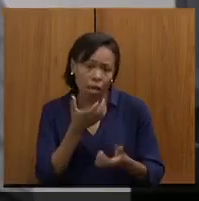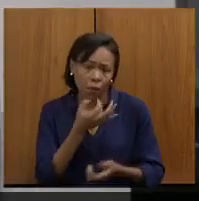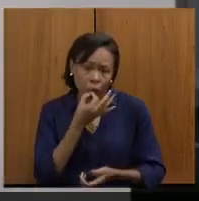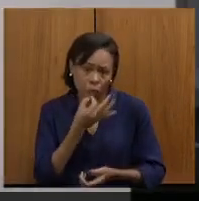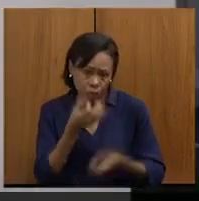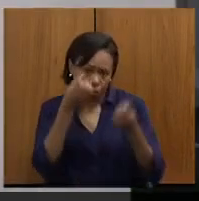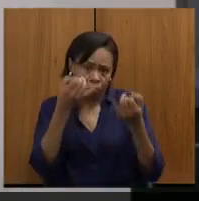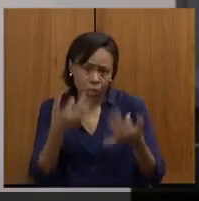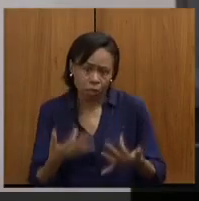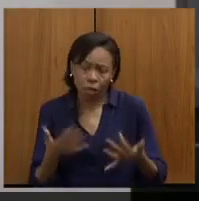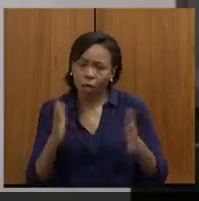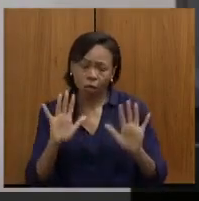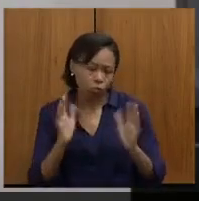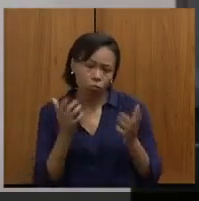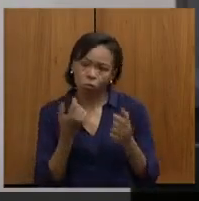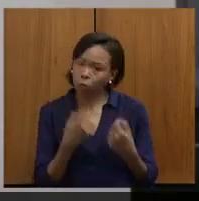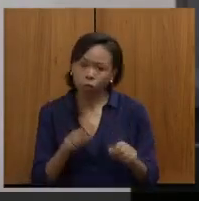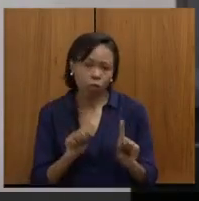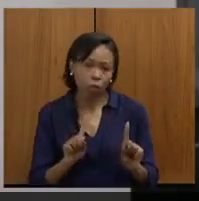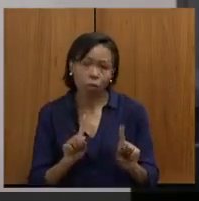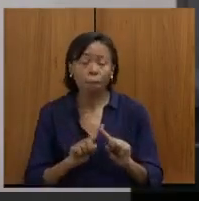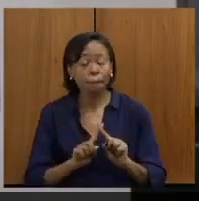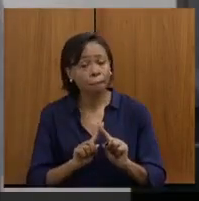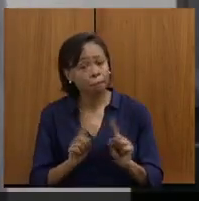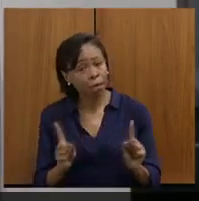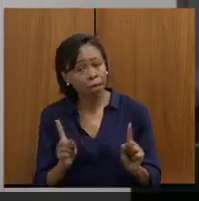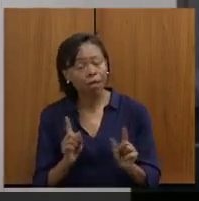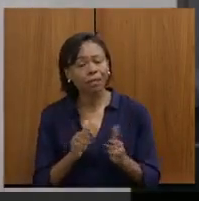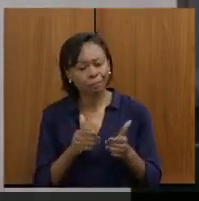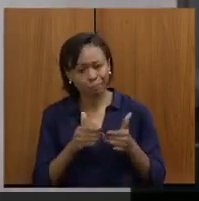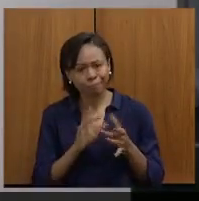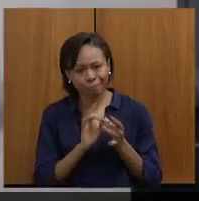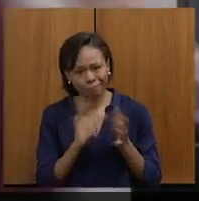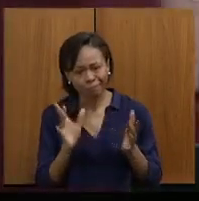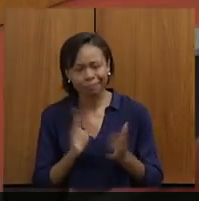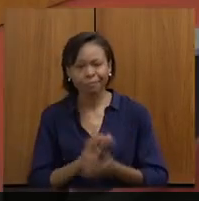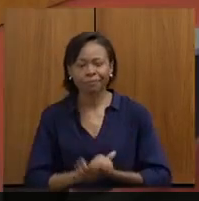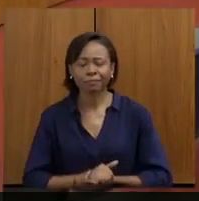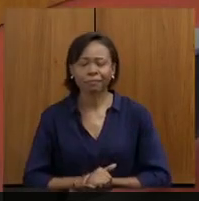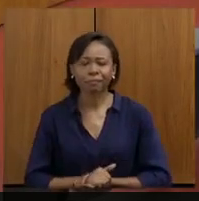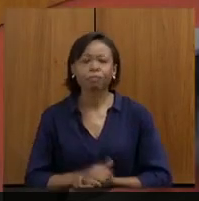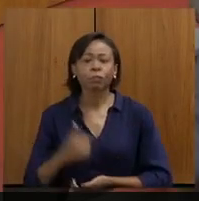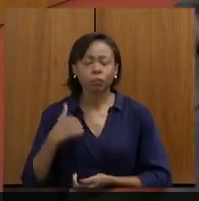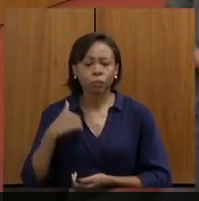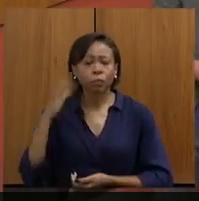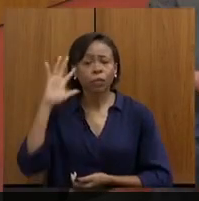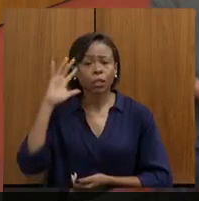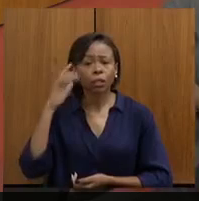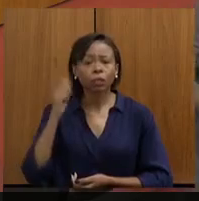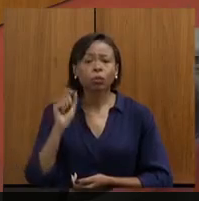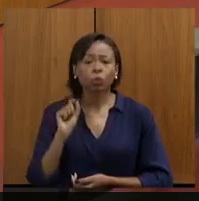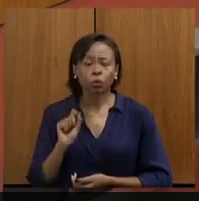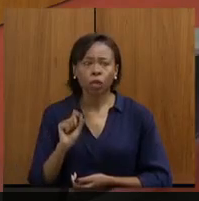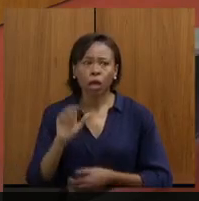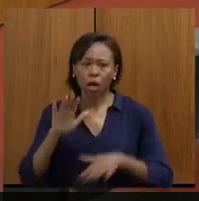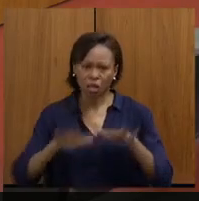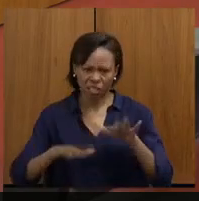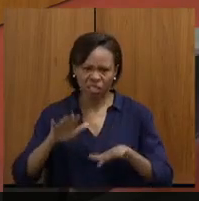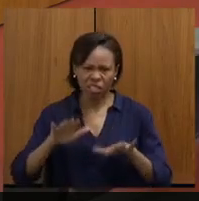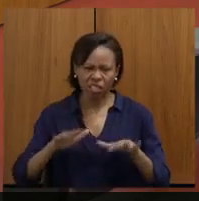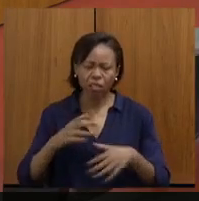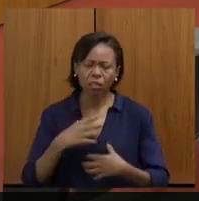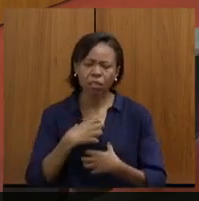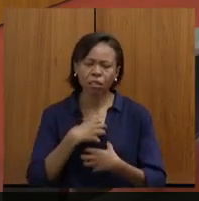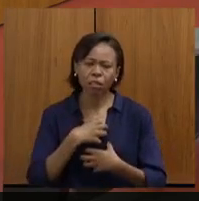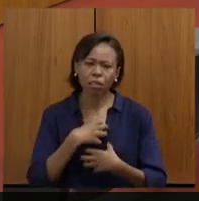minha intenção que o senhor comente, não, mas, por favor. Eu acho que essa, às vezes, a gente sente,